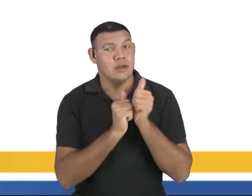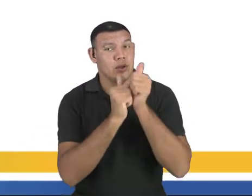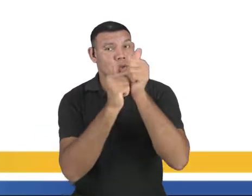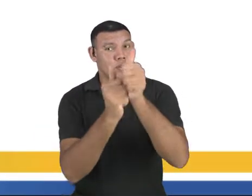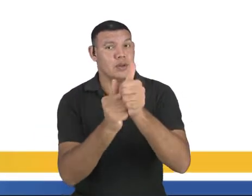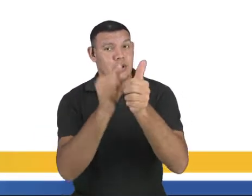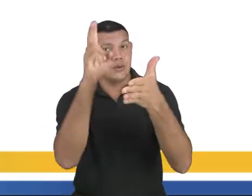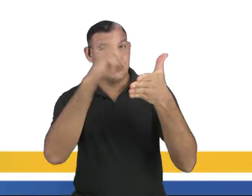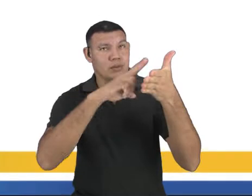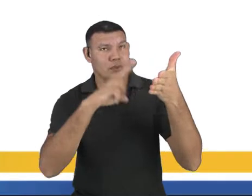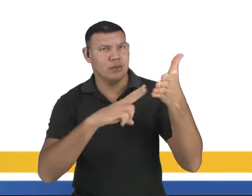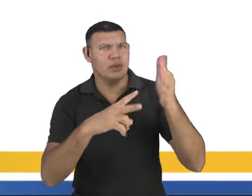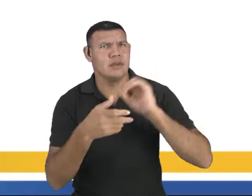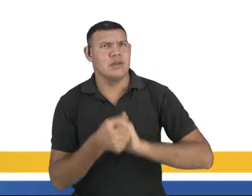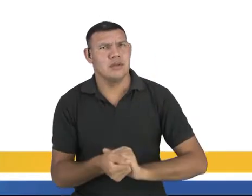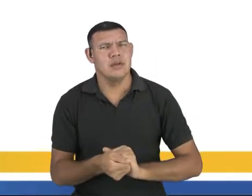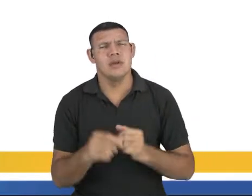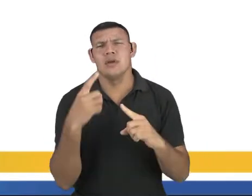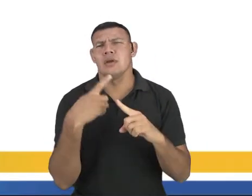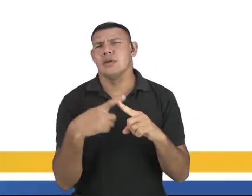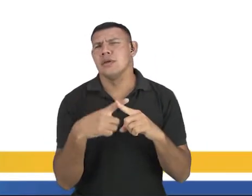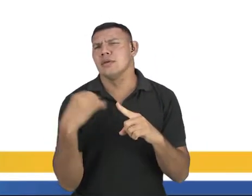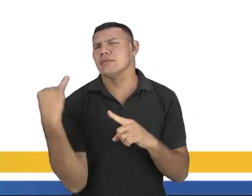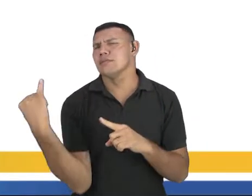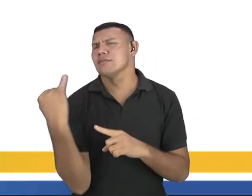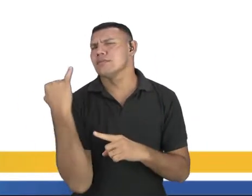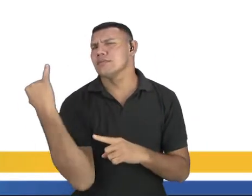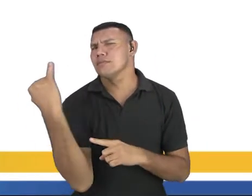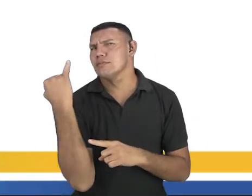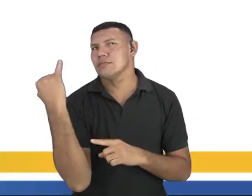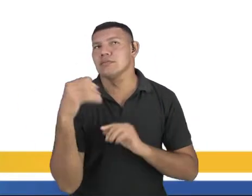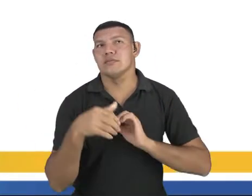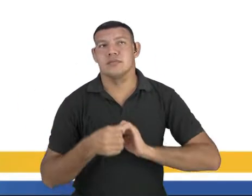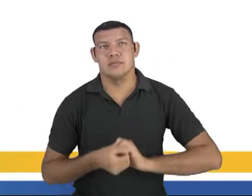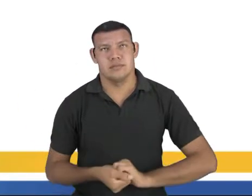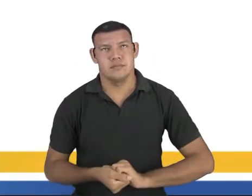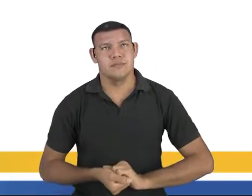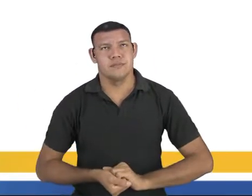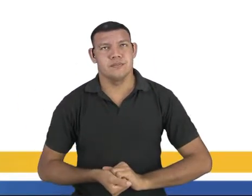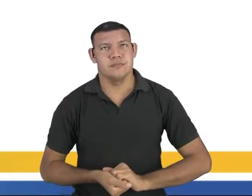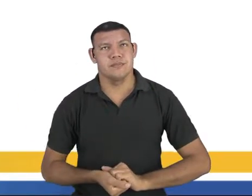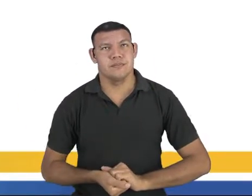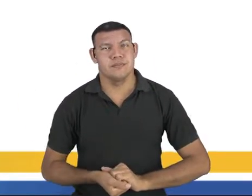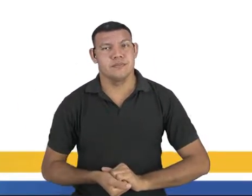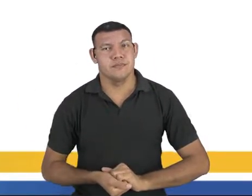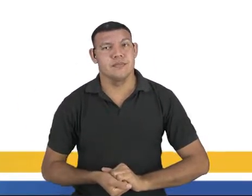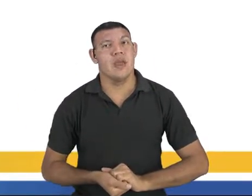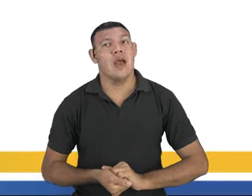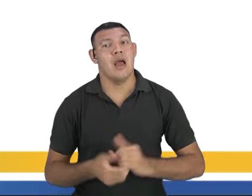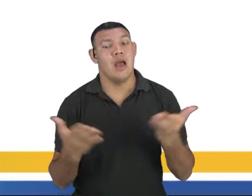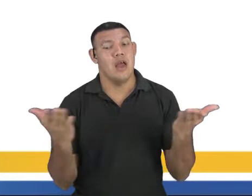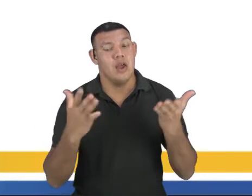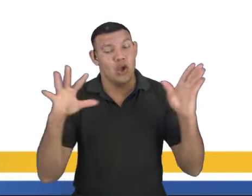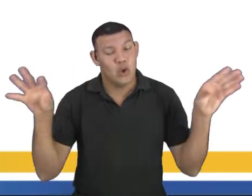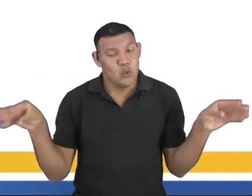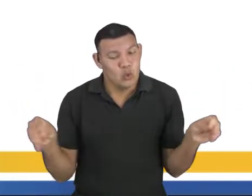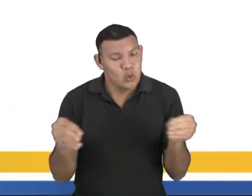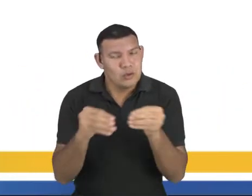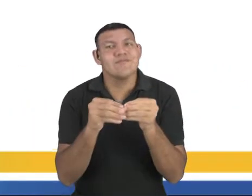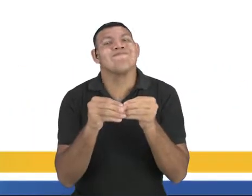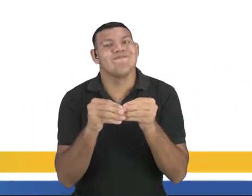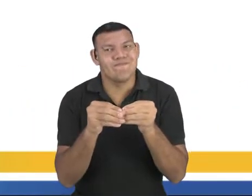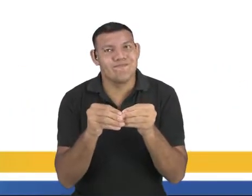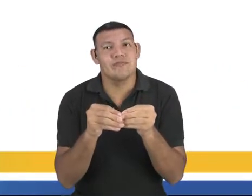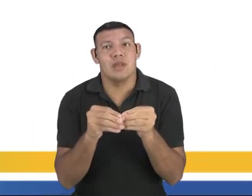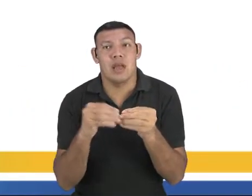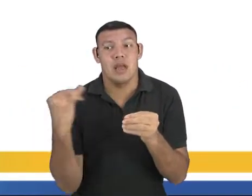ok? Por que que é importante? Então, eu vou fazer um breve resumo sobre